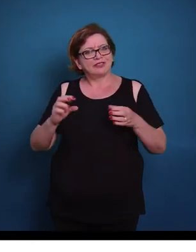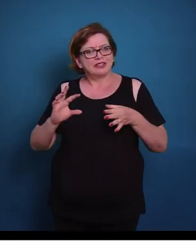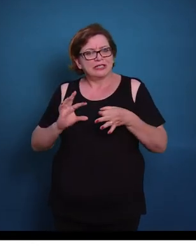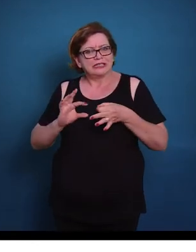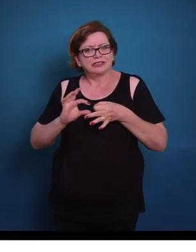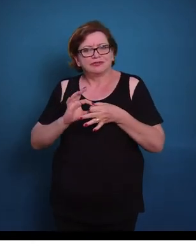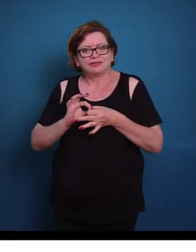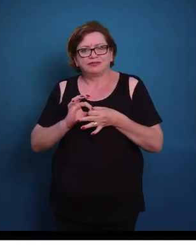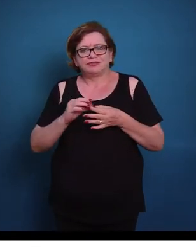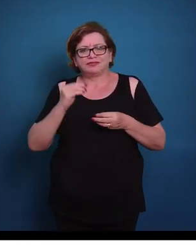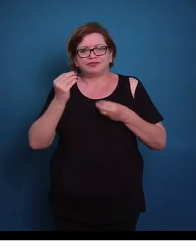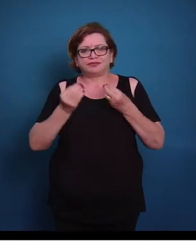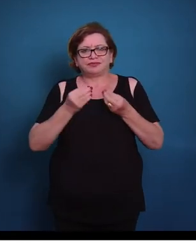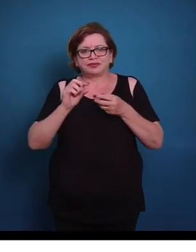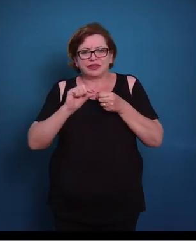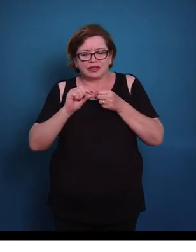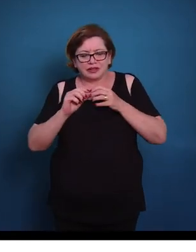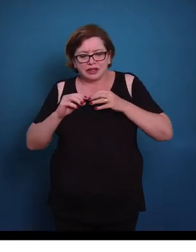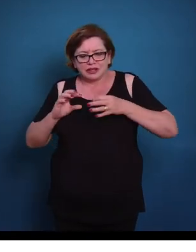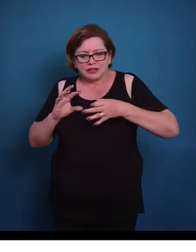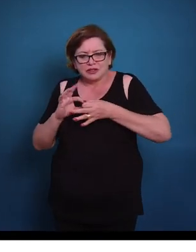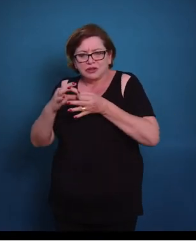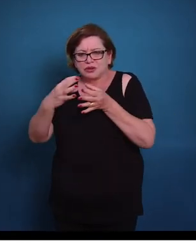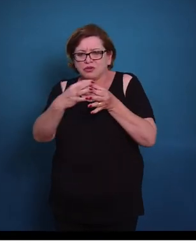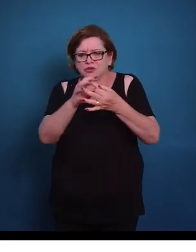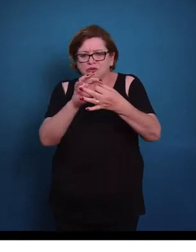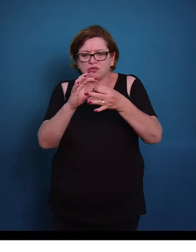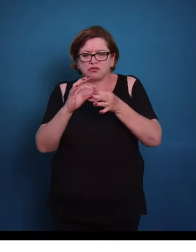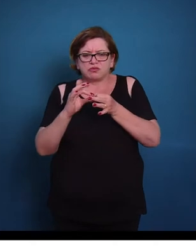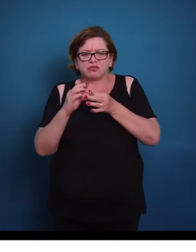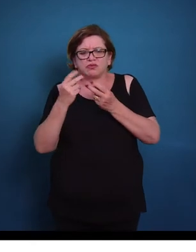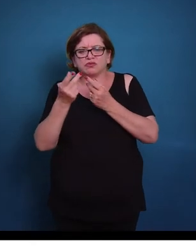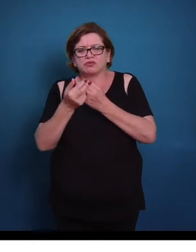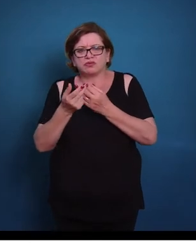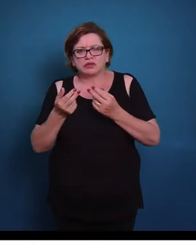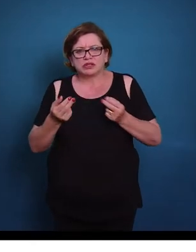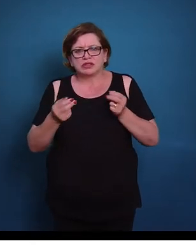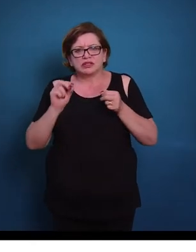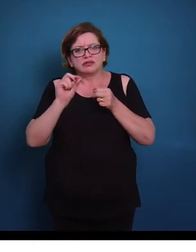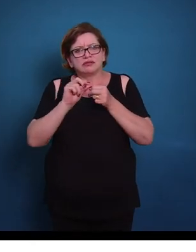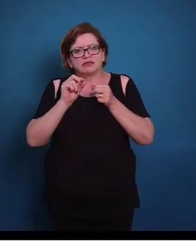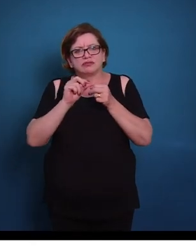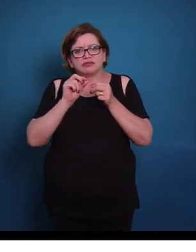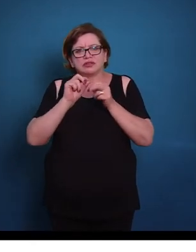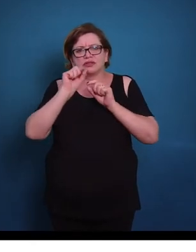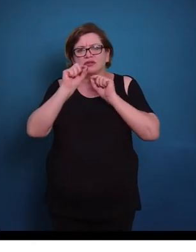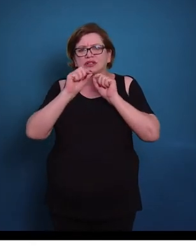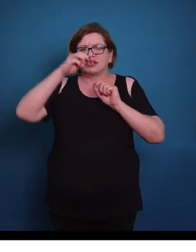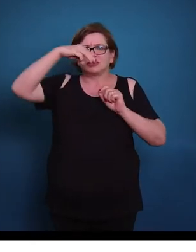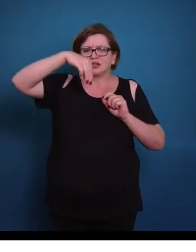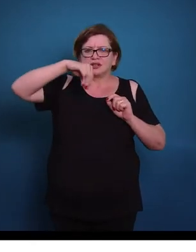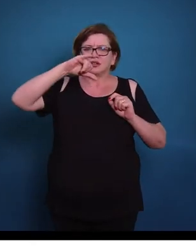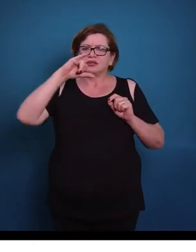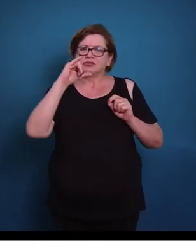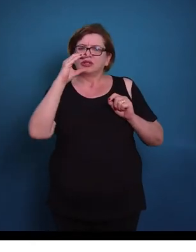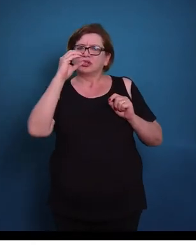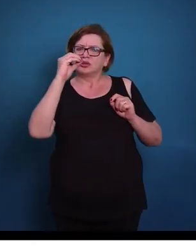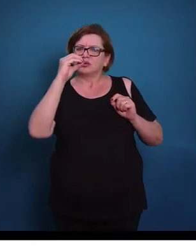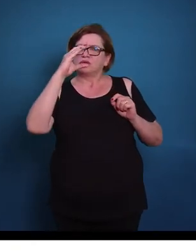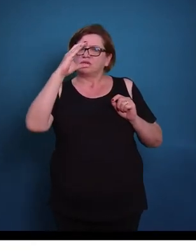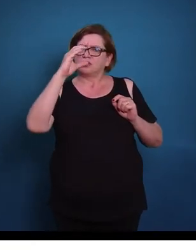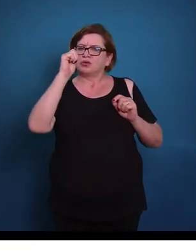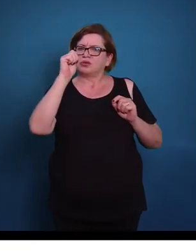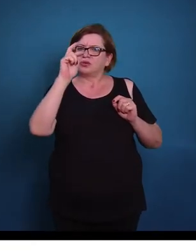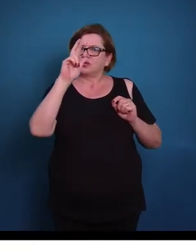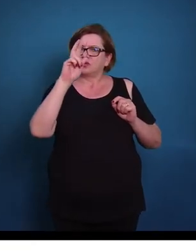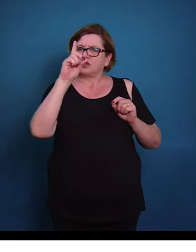membrana. Então isso gera uma rede entre essas células ramificadas, formando o nós chamamos de miocárdio, que seria o tecido muscular